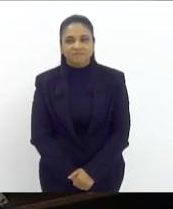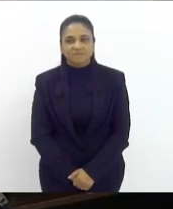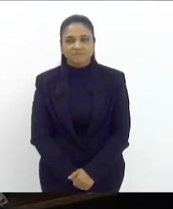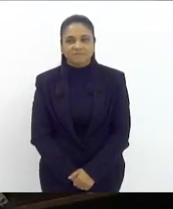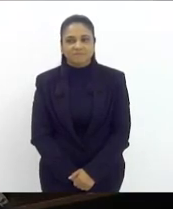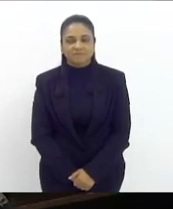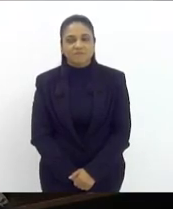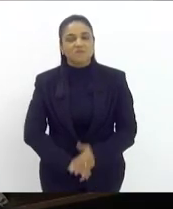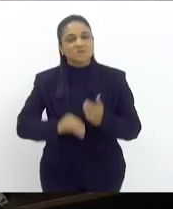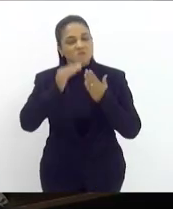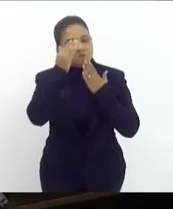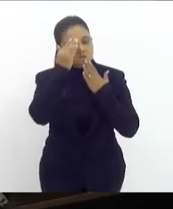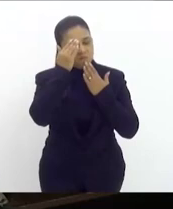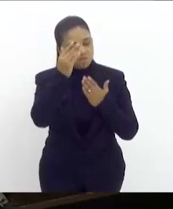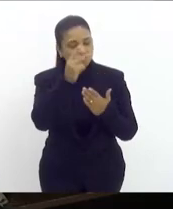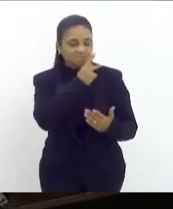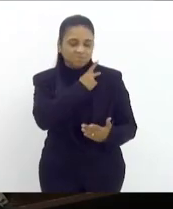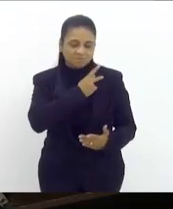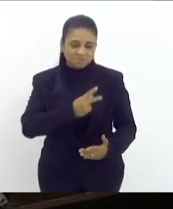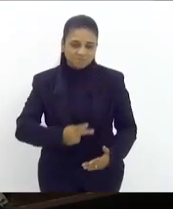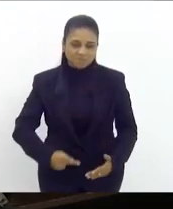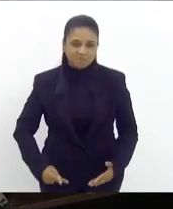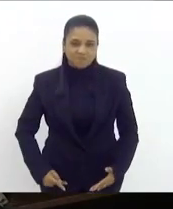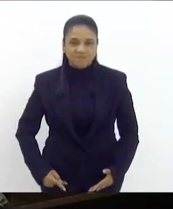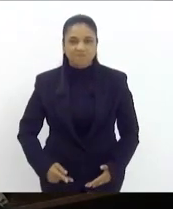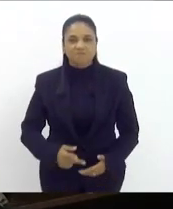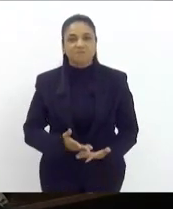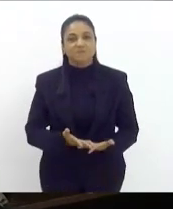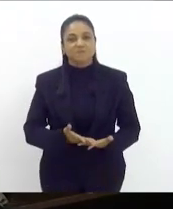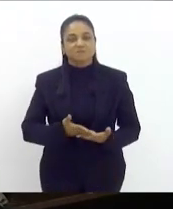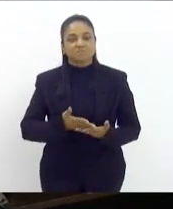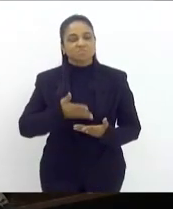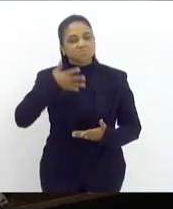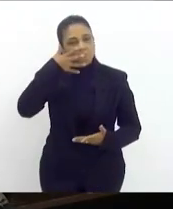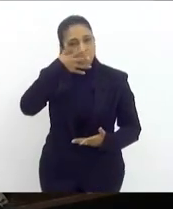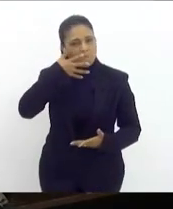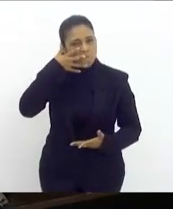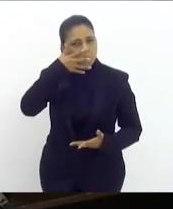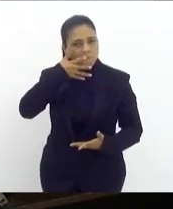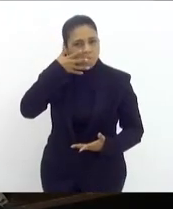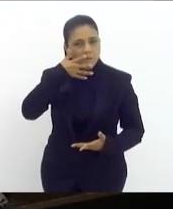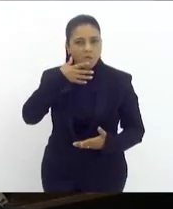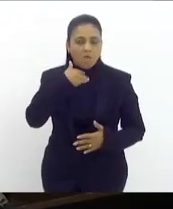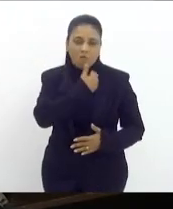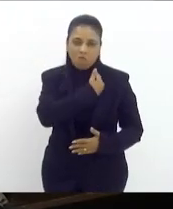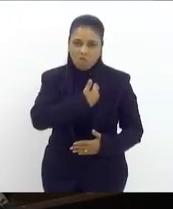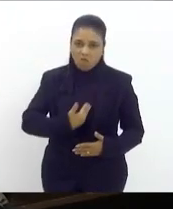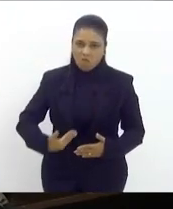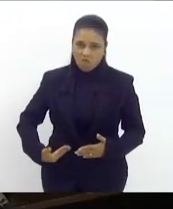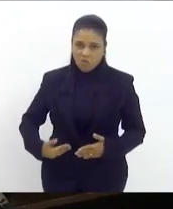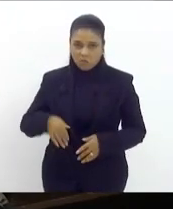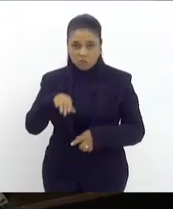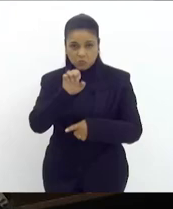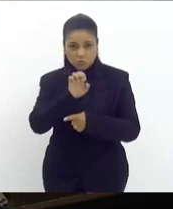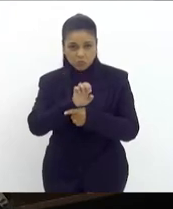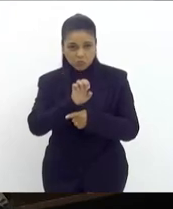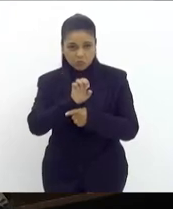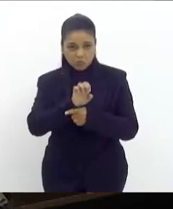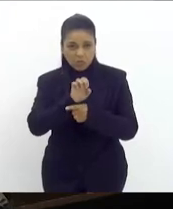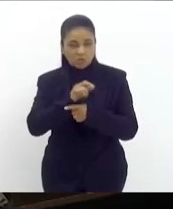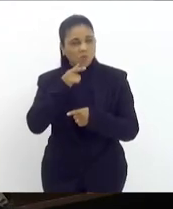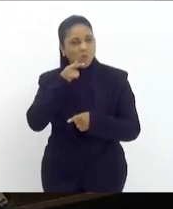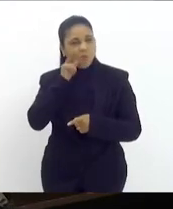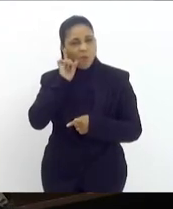Obrigada presidenta queria falar que o governo do estado publicou